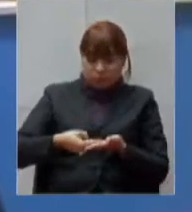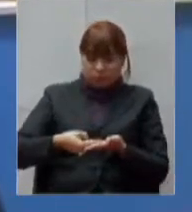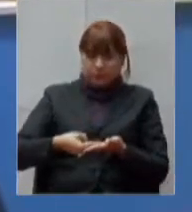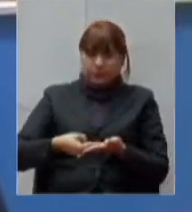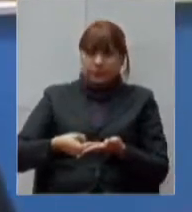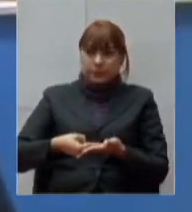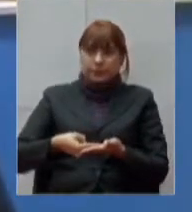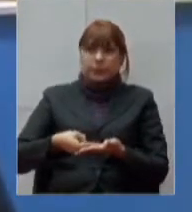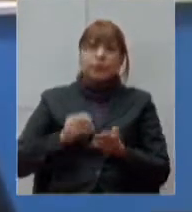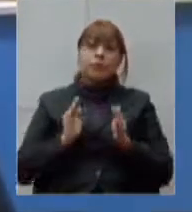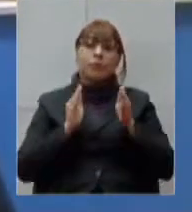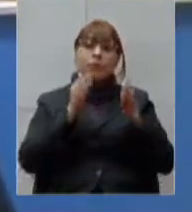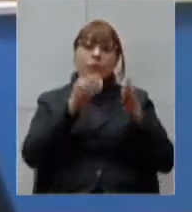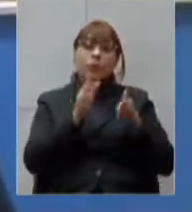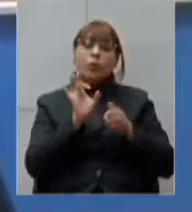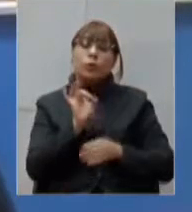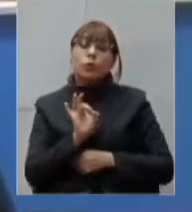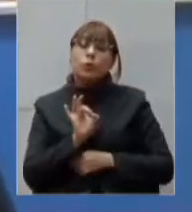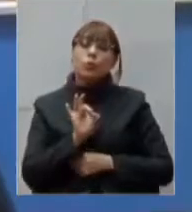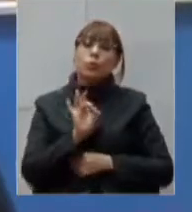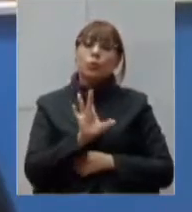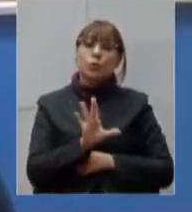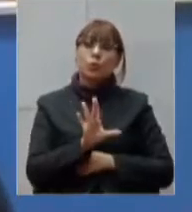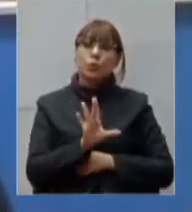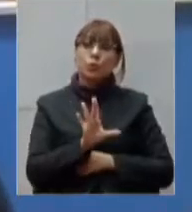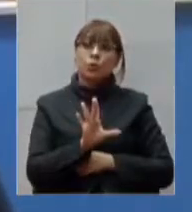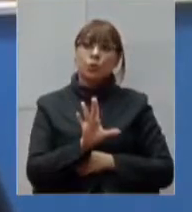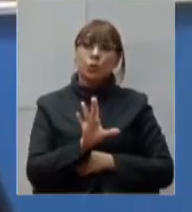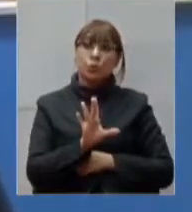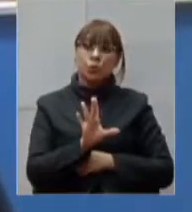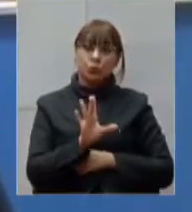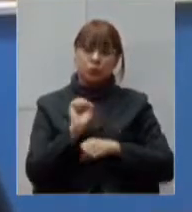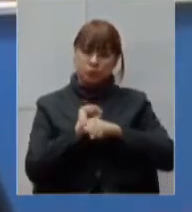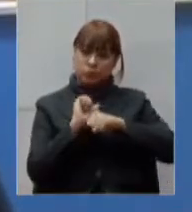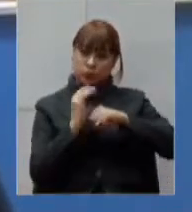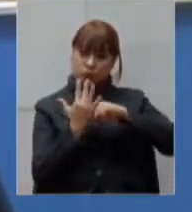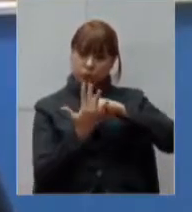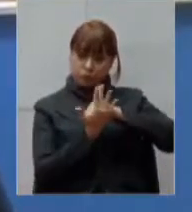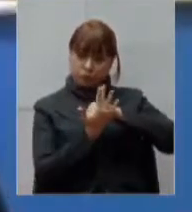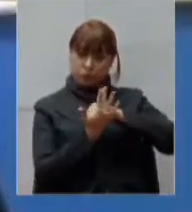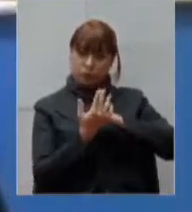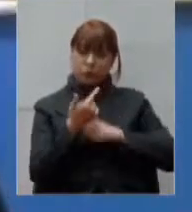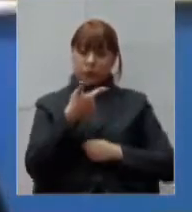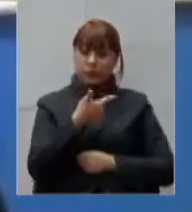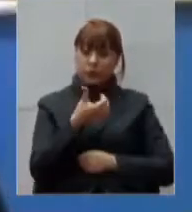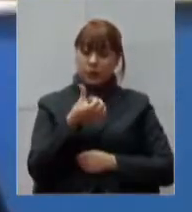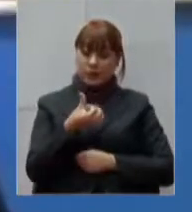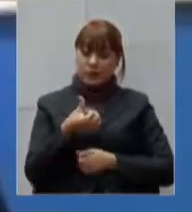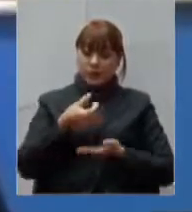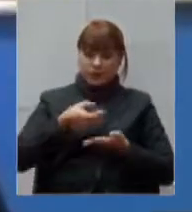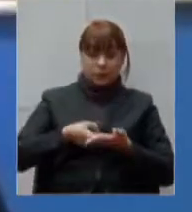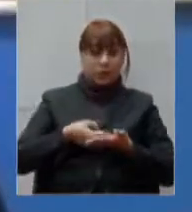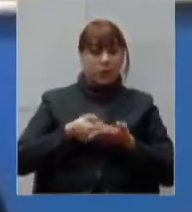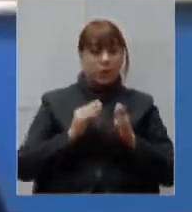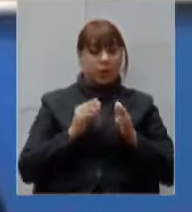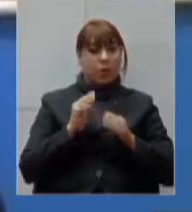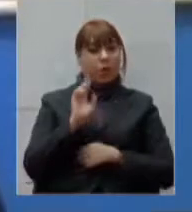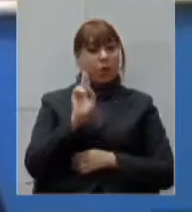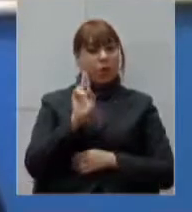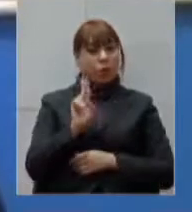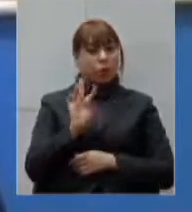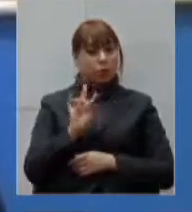exclusivos para atendimento de pacientes covid 26 leitos de UTI dos quais